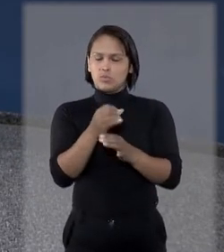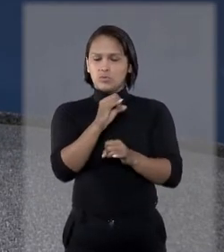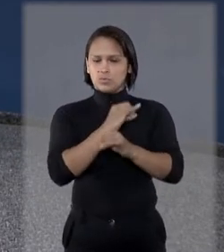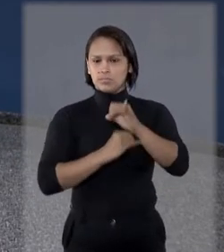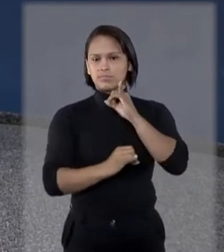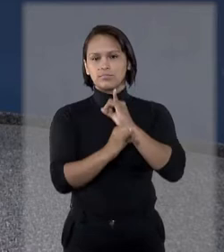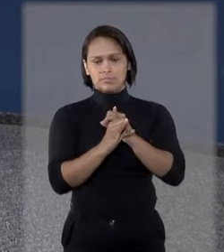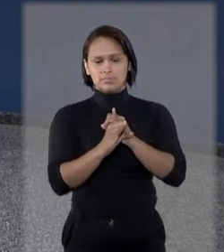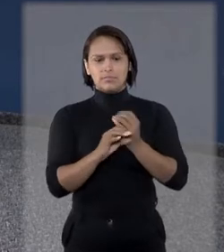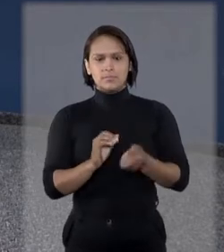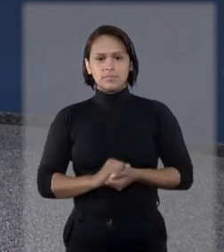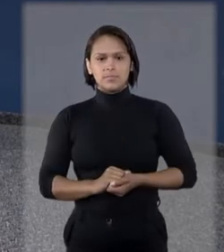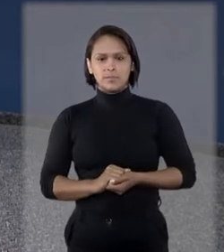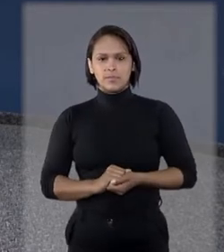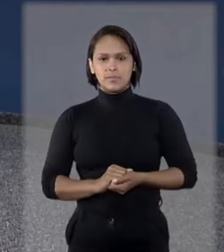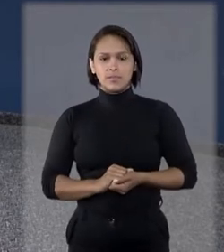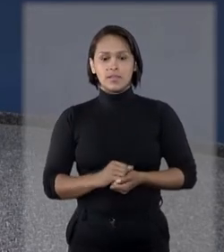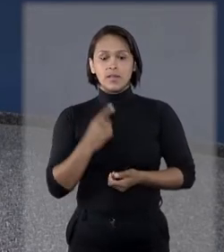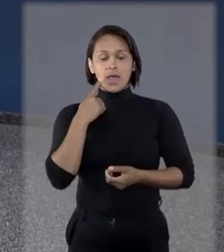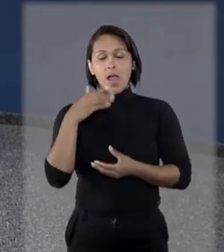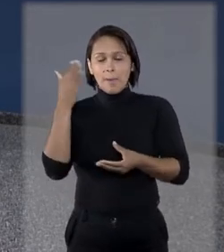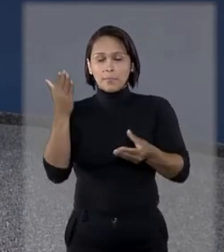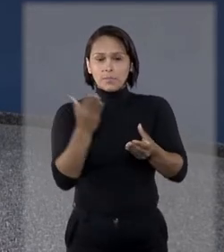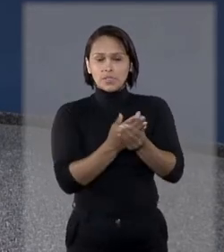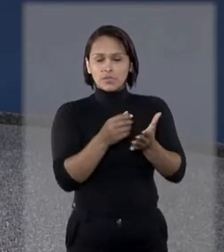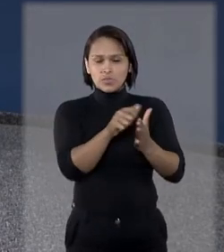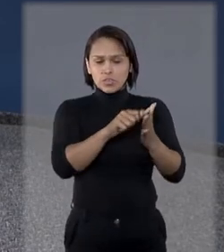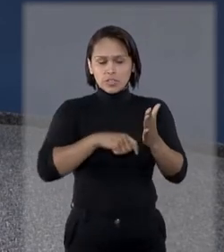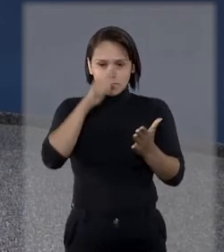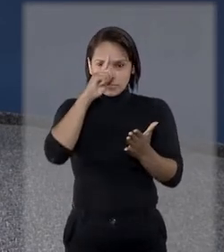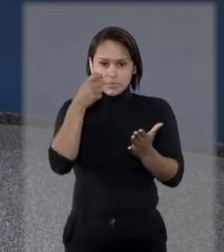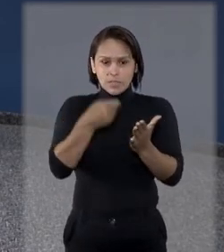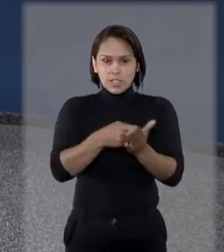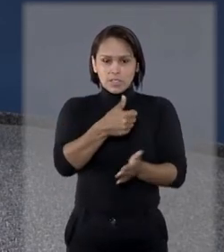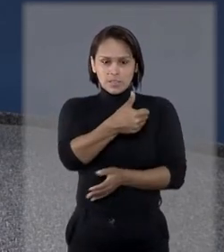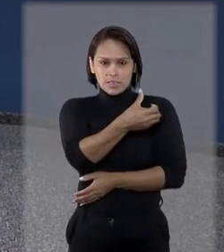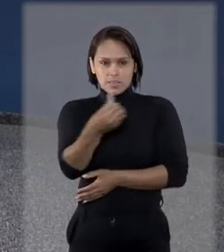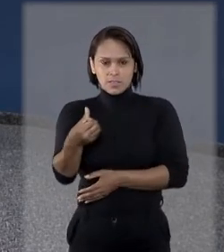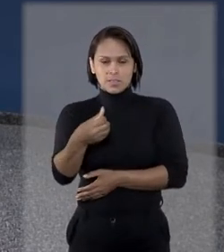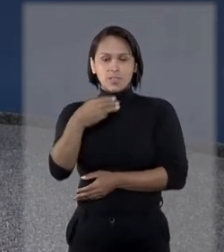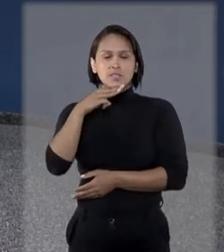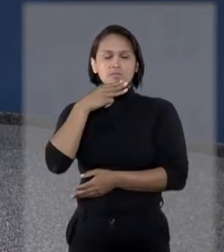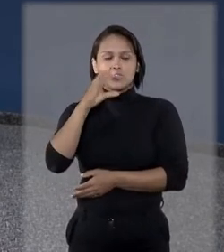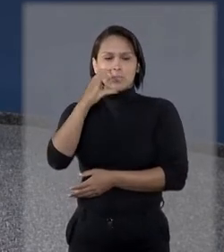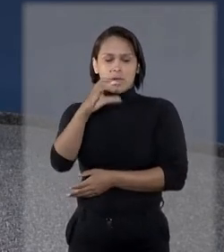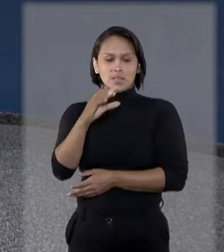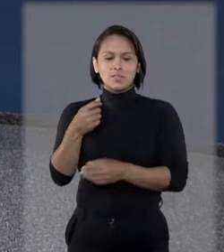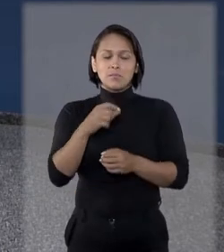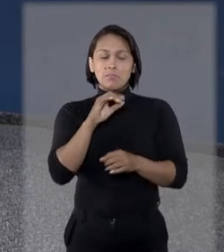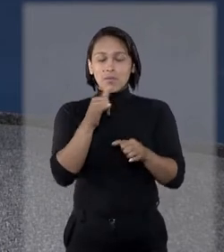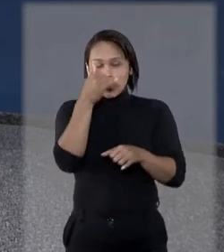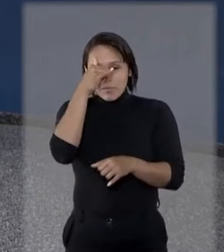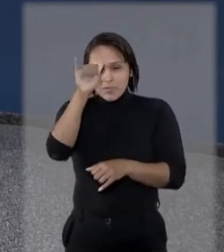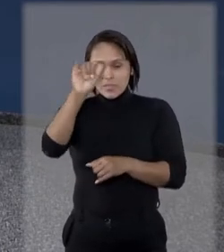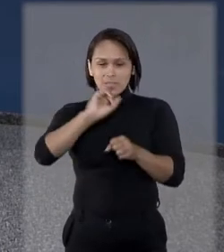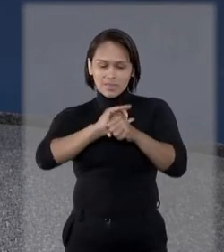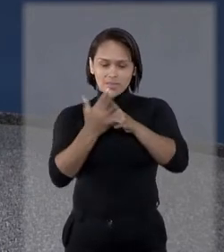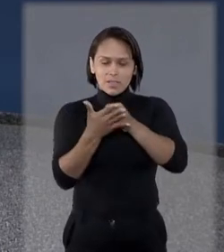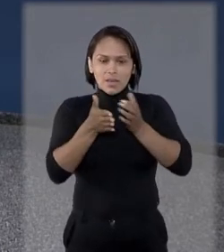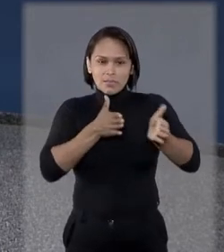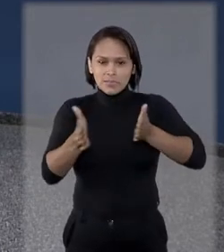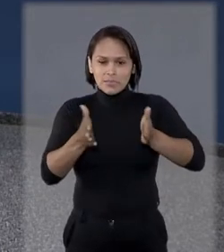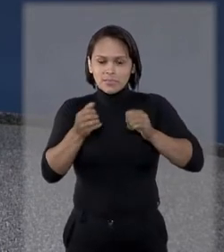a ser realizadas remotamente. A medida foi implementada em 16 de março para evitar a disseminação do novo